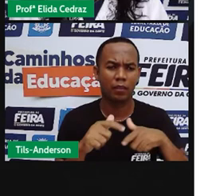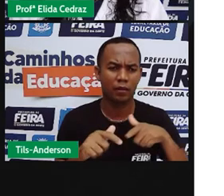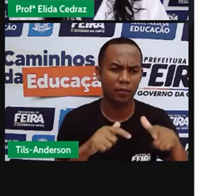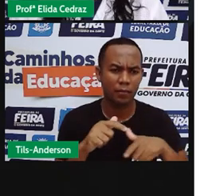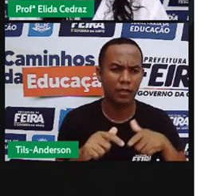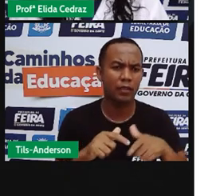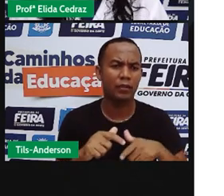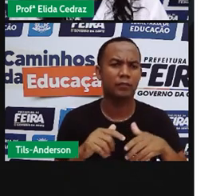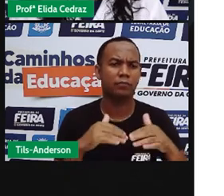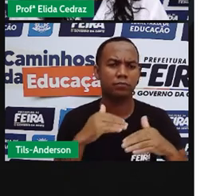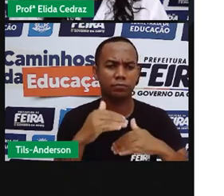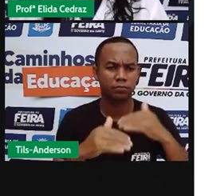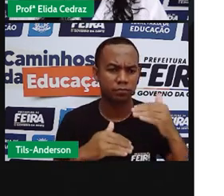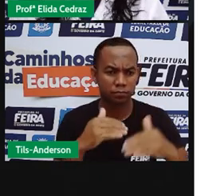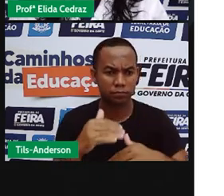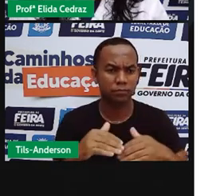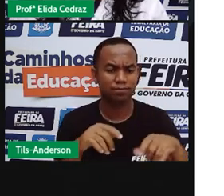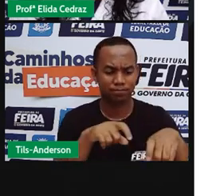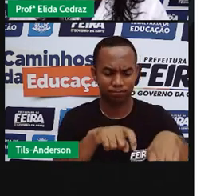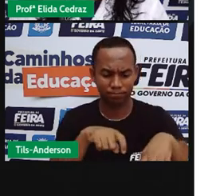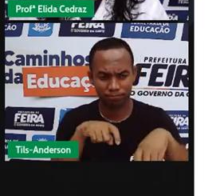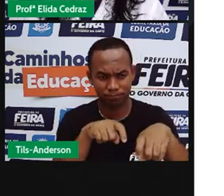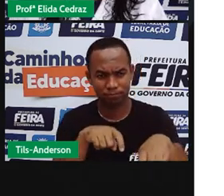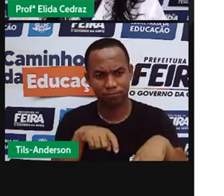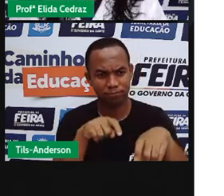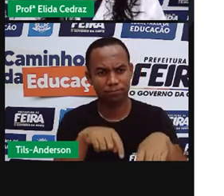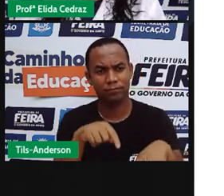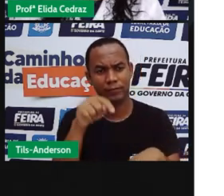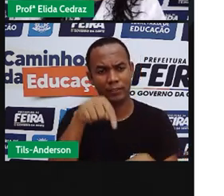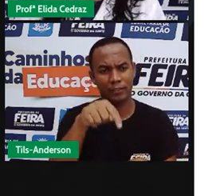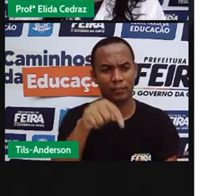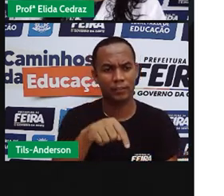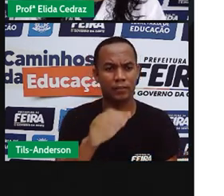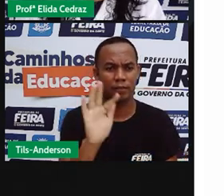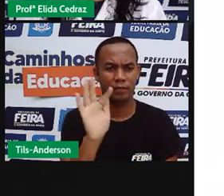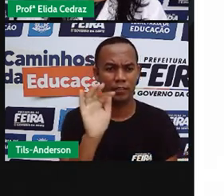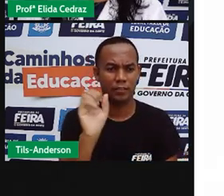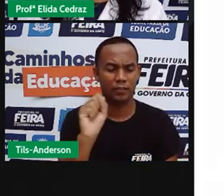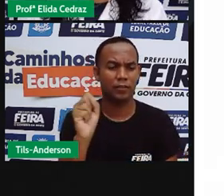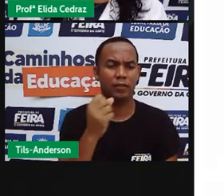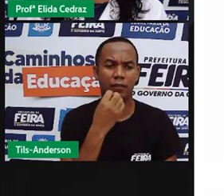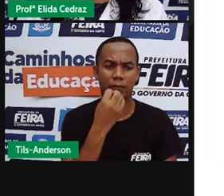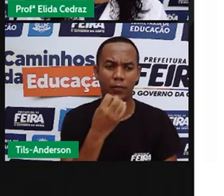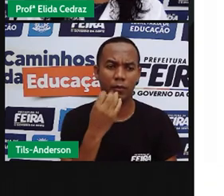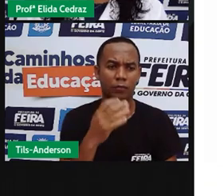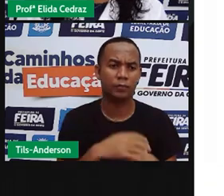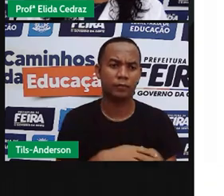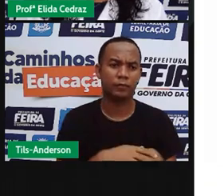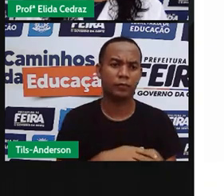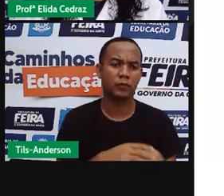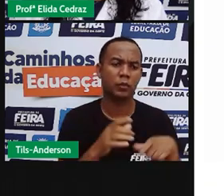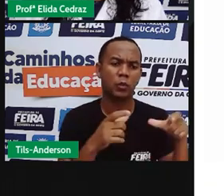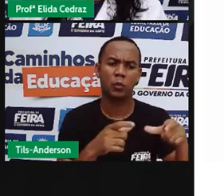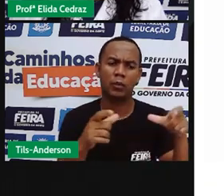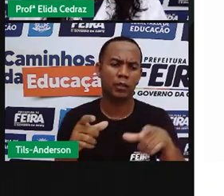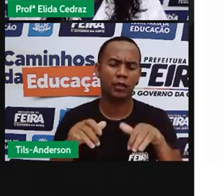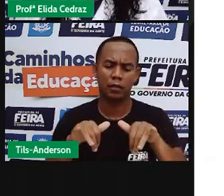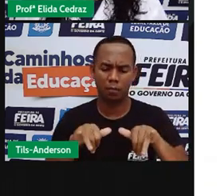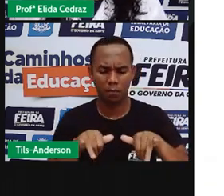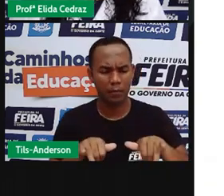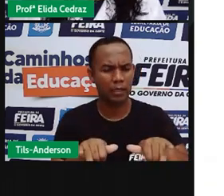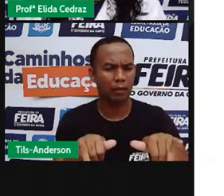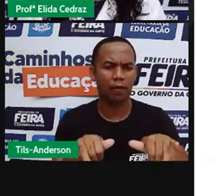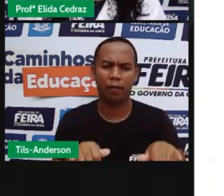vêm para a nossa, para o centro aqui da cidade. Para as feirinhas, para muitos mercados. E